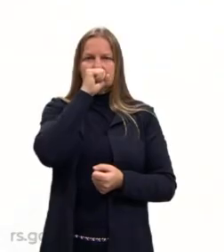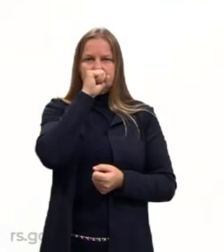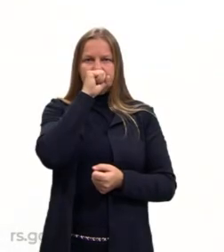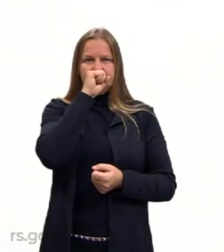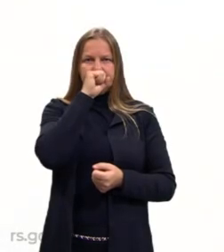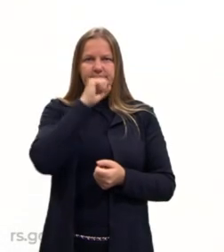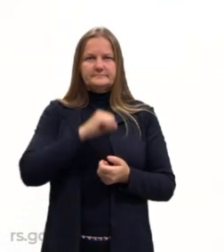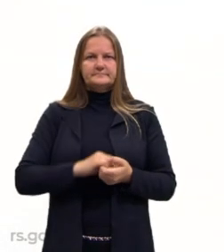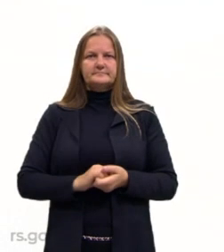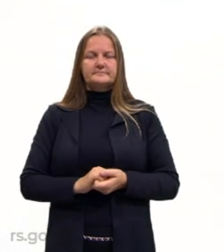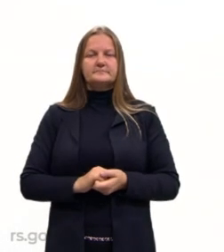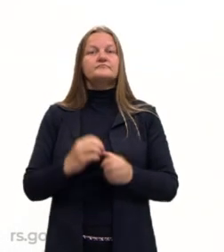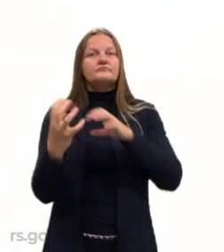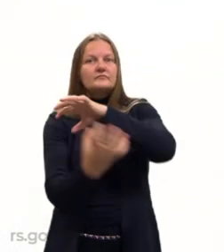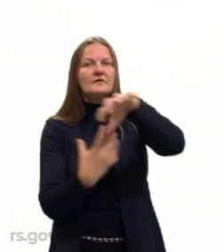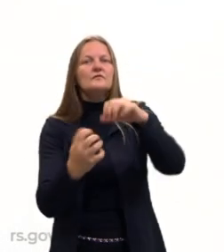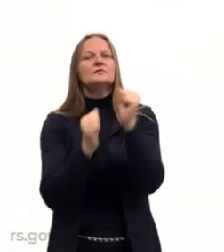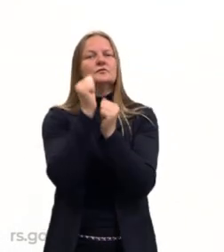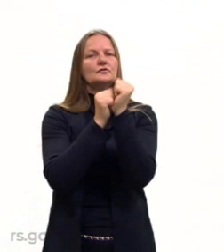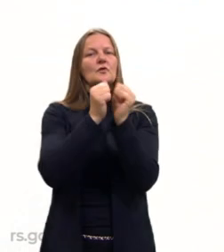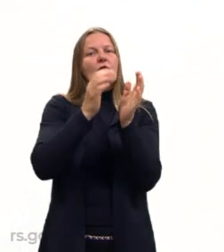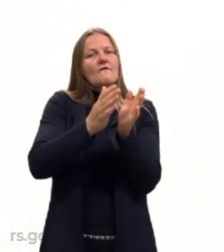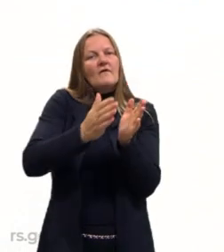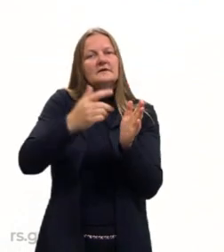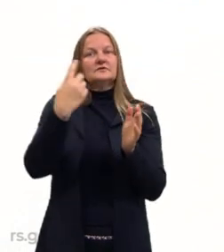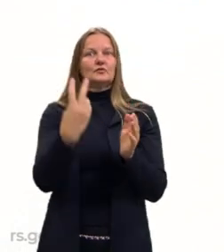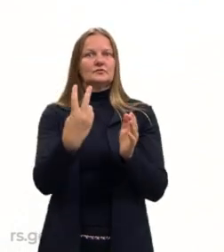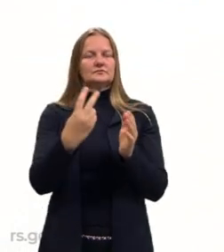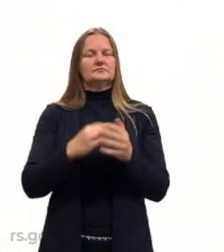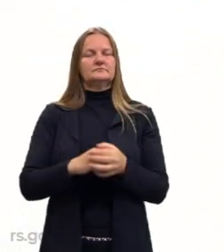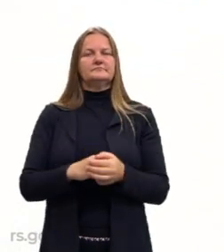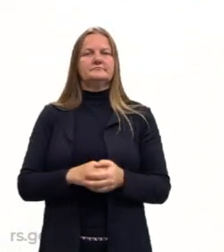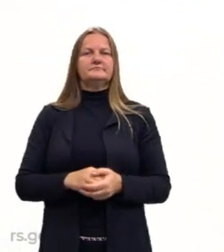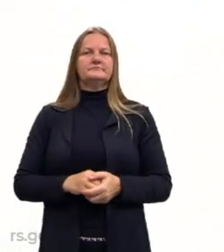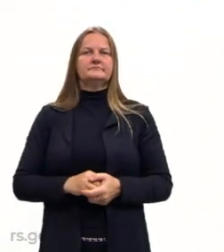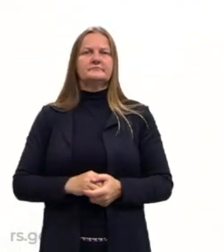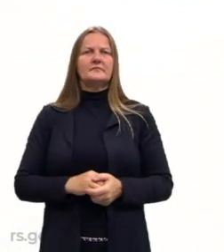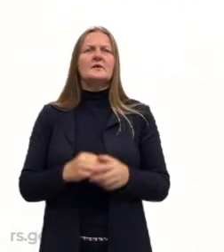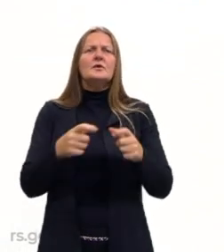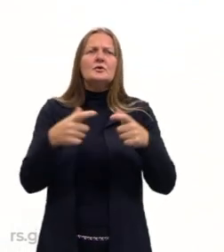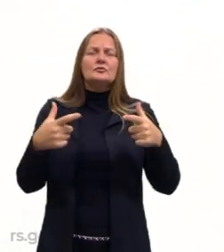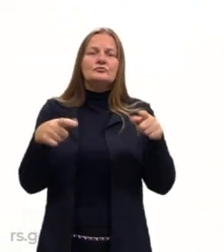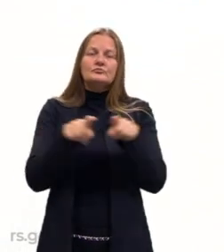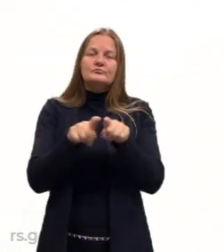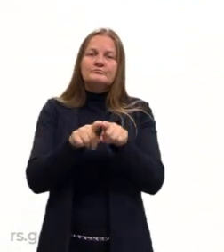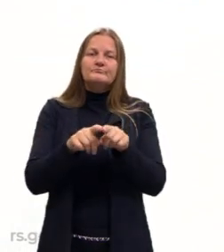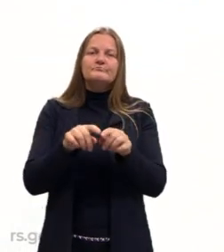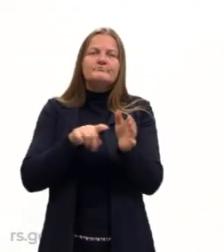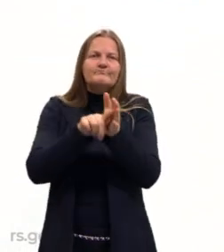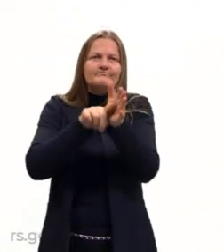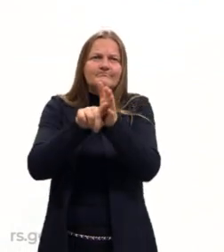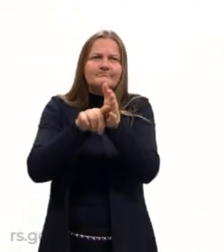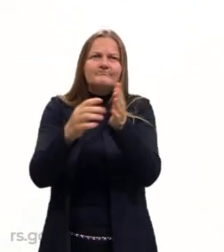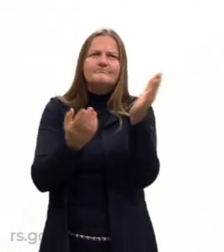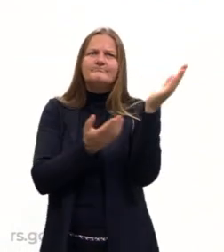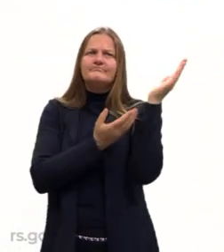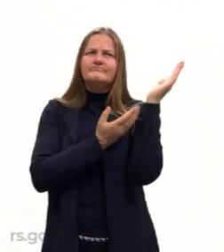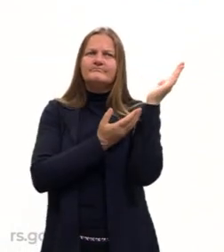segunda, da Revolução Industrial, né? A segunda fase, tá? E aqui, ó, grande questões aqui, então, tá?